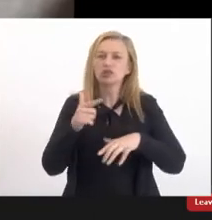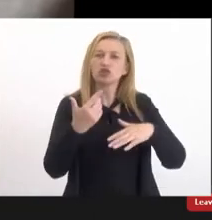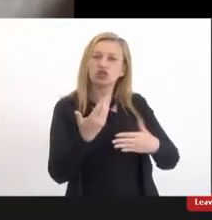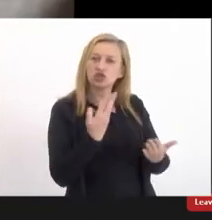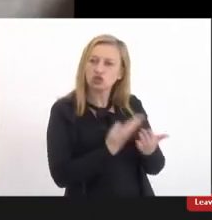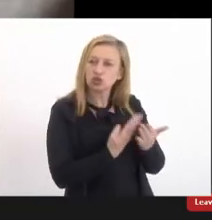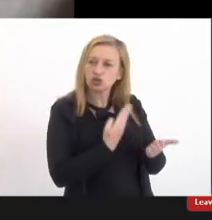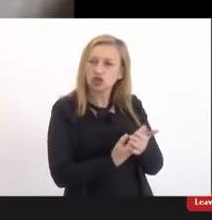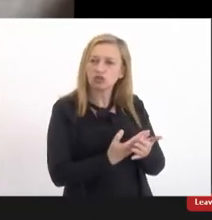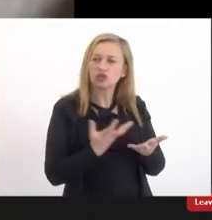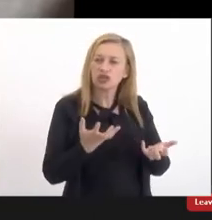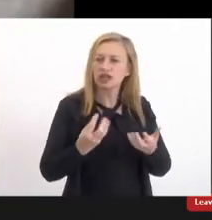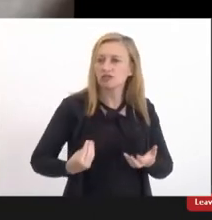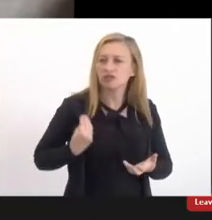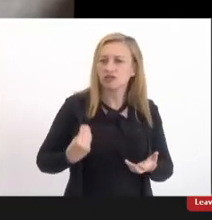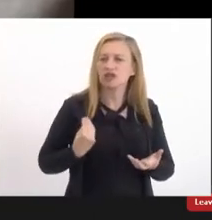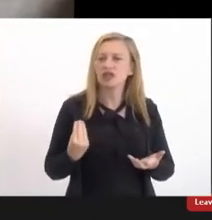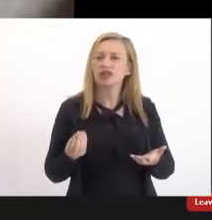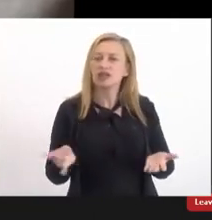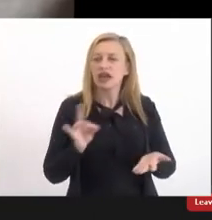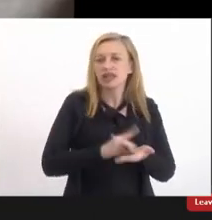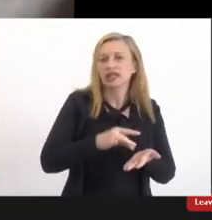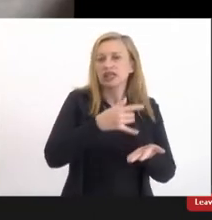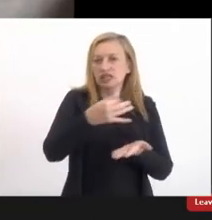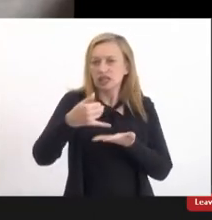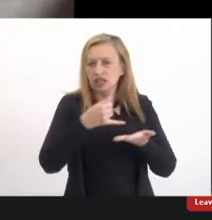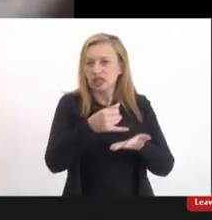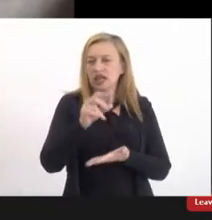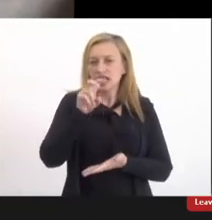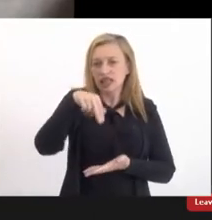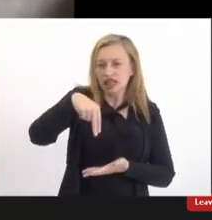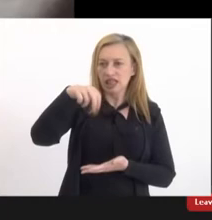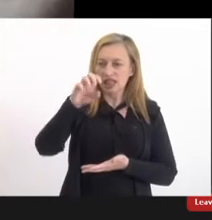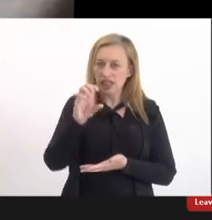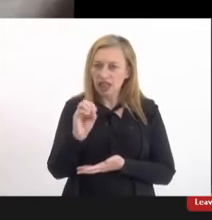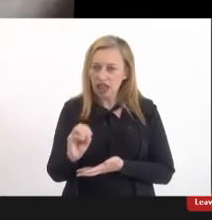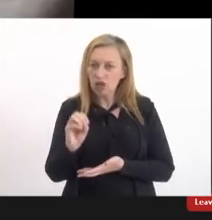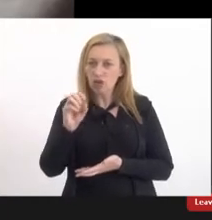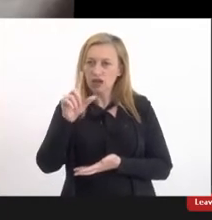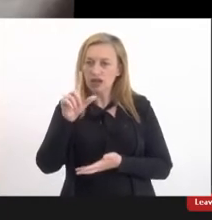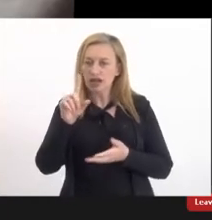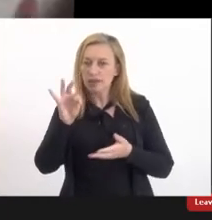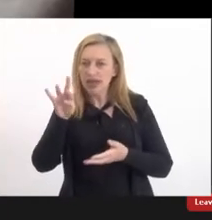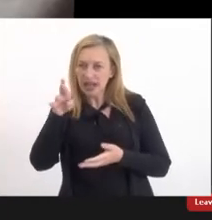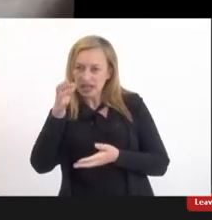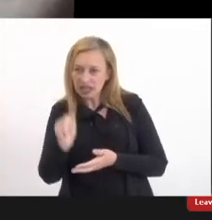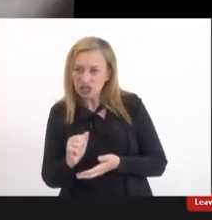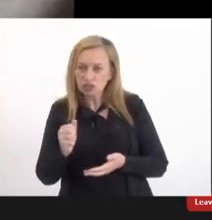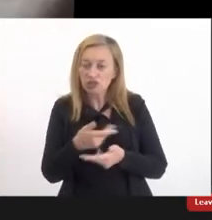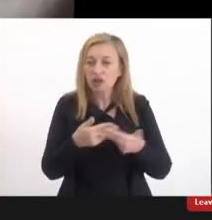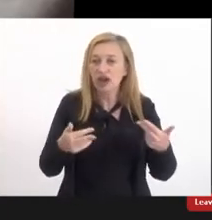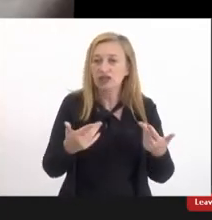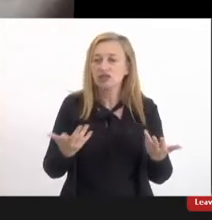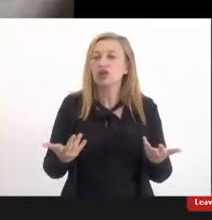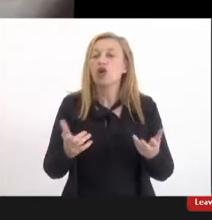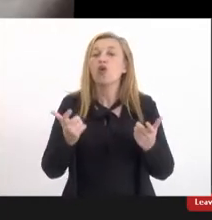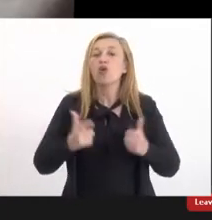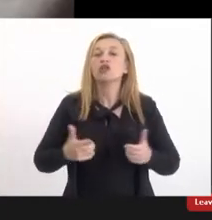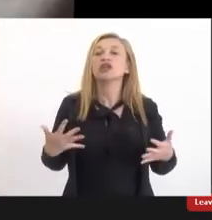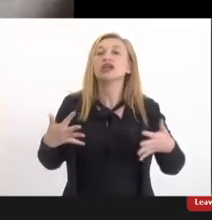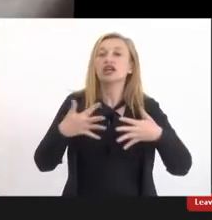nessa realidade capitalista de neoliberalismo tem tantas coisas que nos sufocam onde encaixar nas nossas